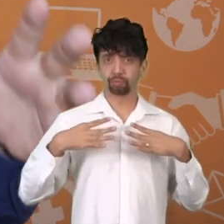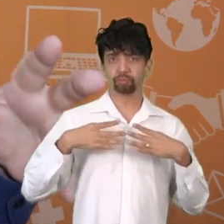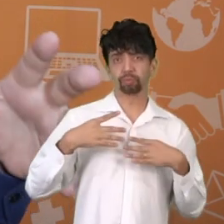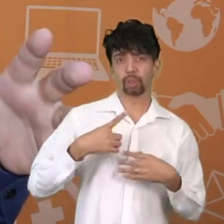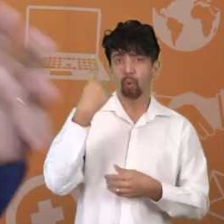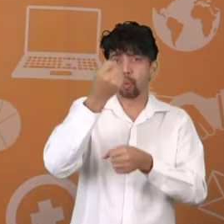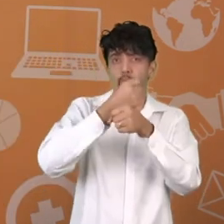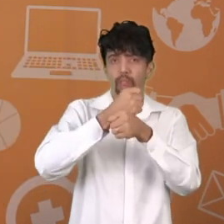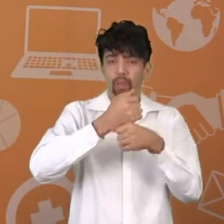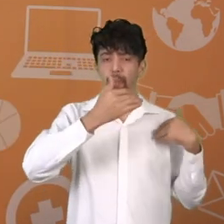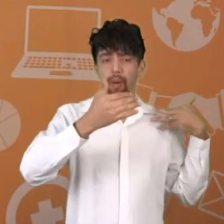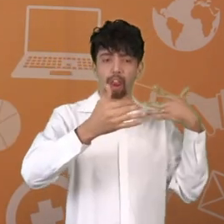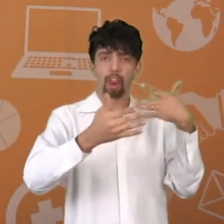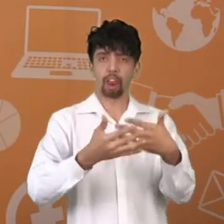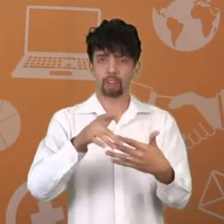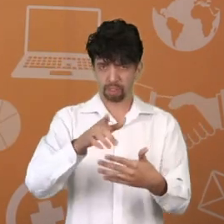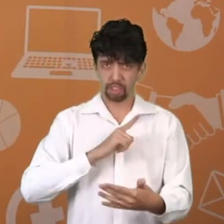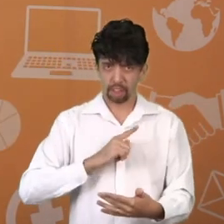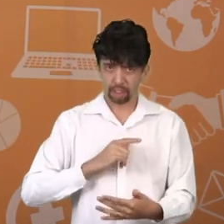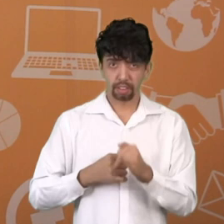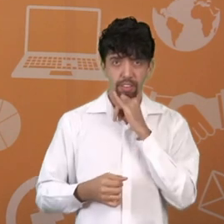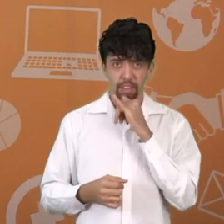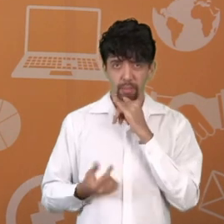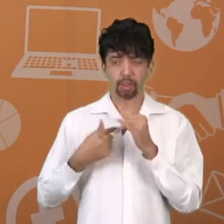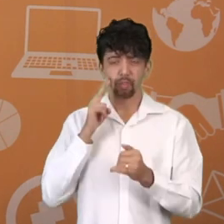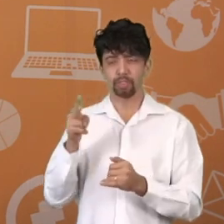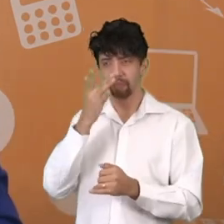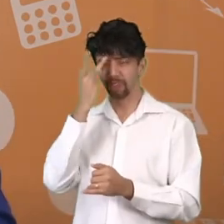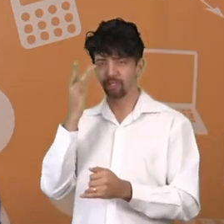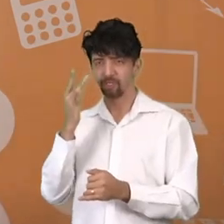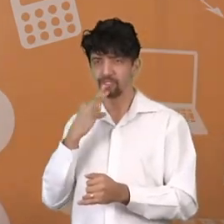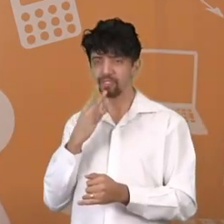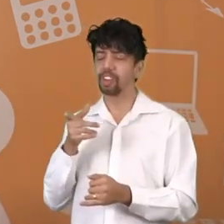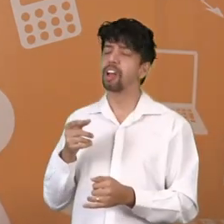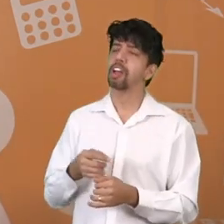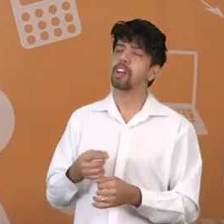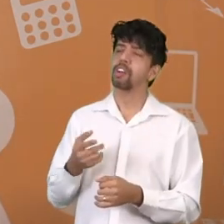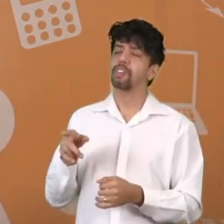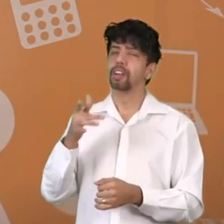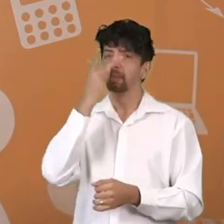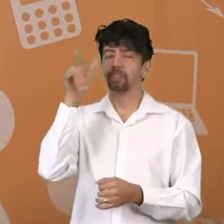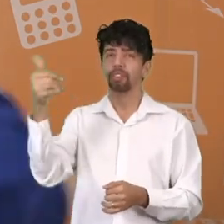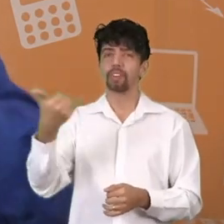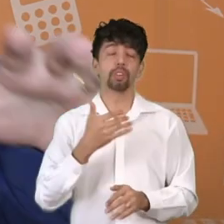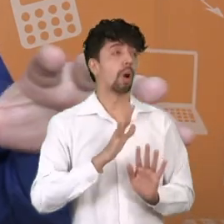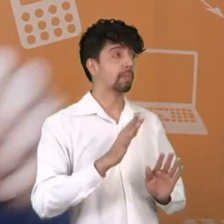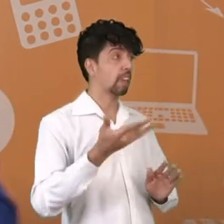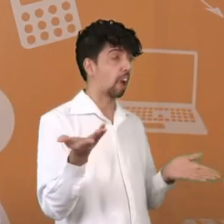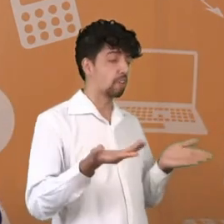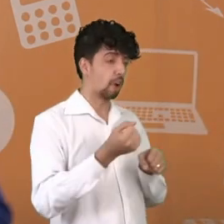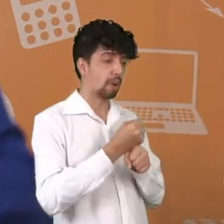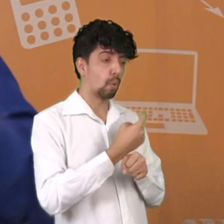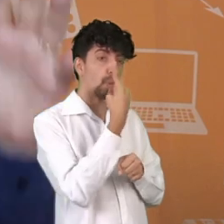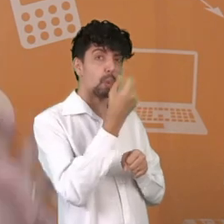alguns desafios aí de pessoas que fizeram isso mesmo. Pegaram e falaram assim, esses próximos 365 dias eu não